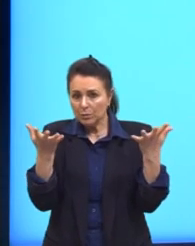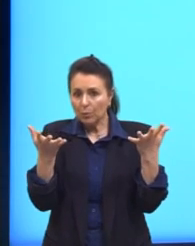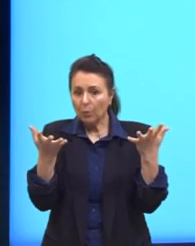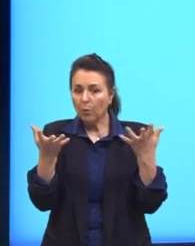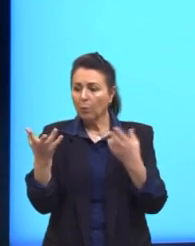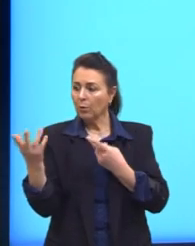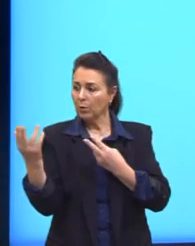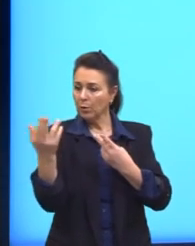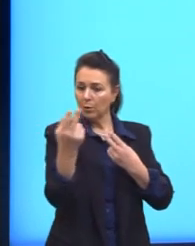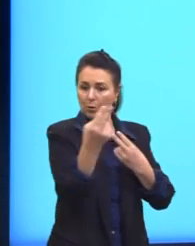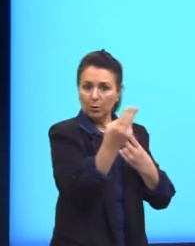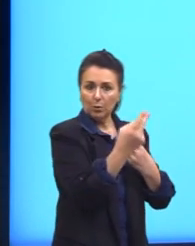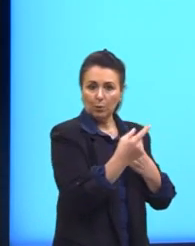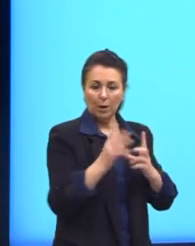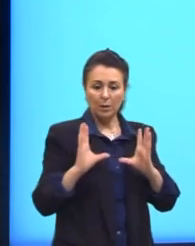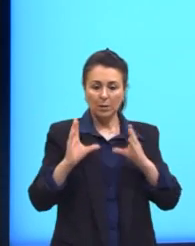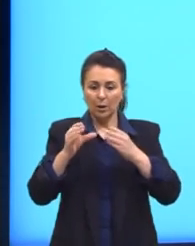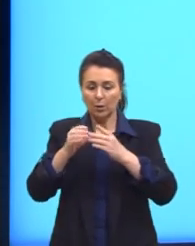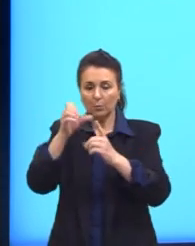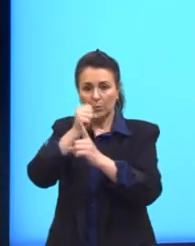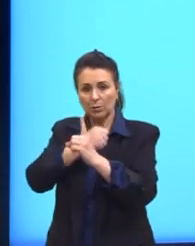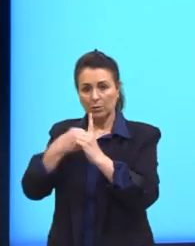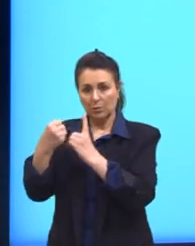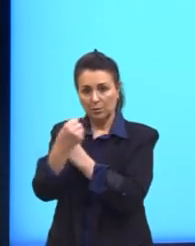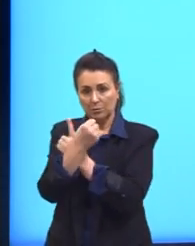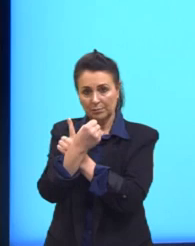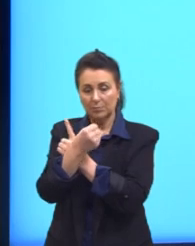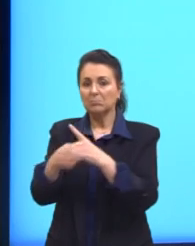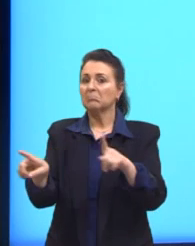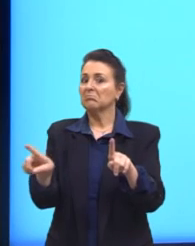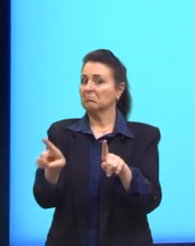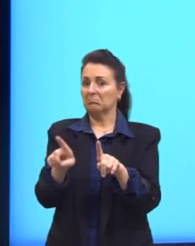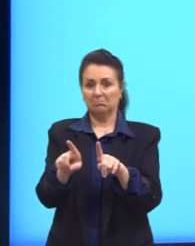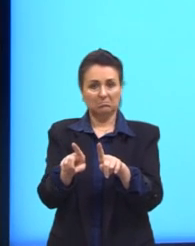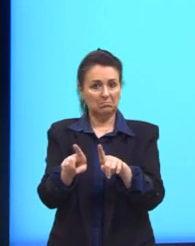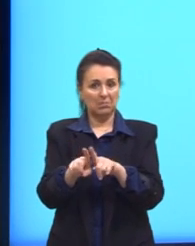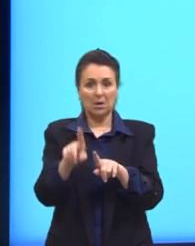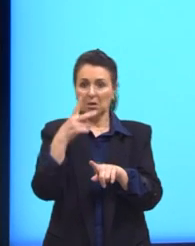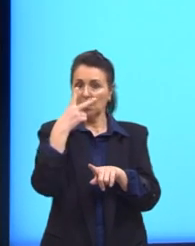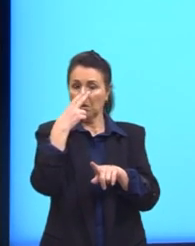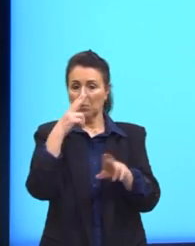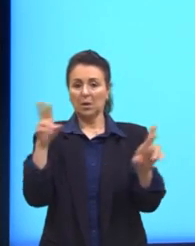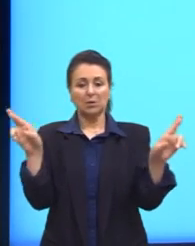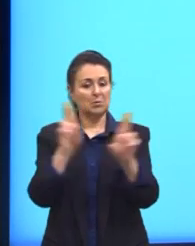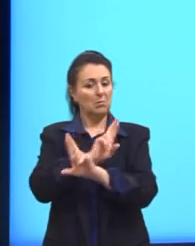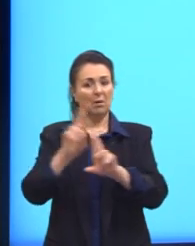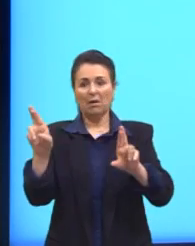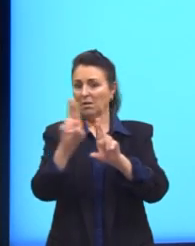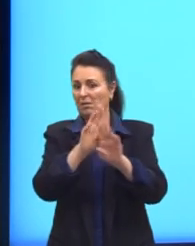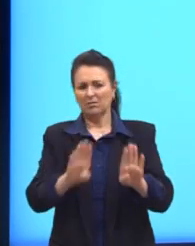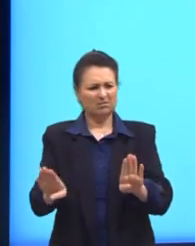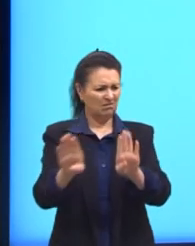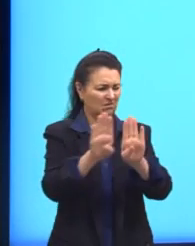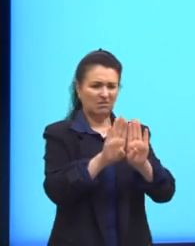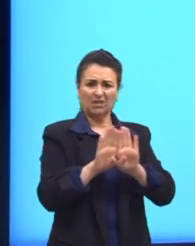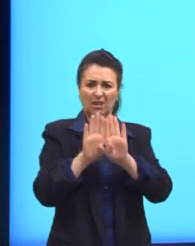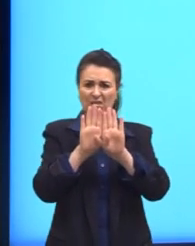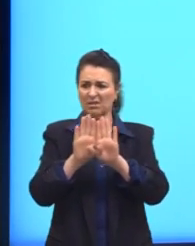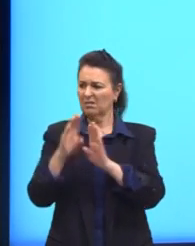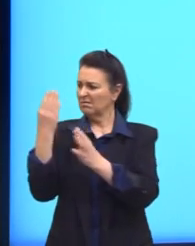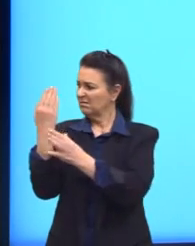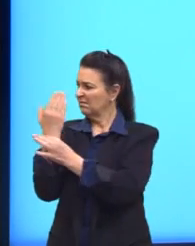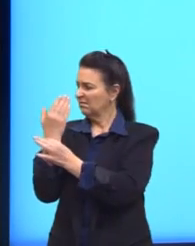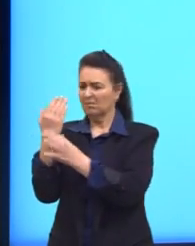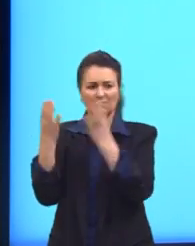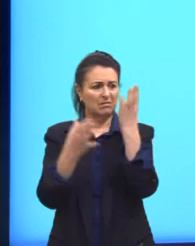equitativamente entre as classes sociais. Também não me parece uma relação igualitária. Mãos acorrentadas enquanto outras